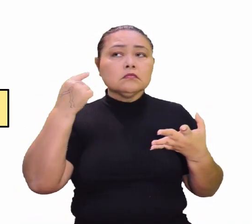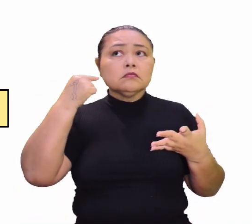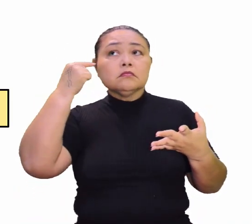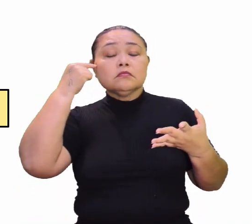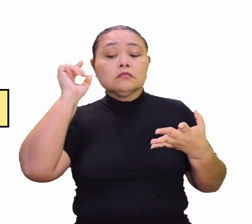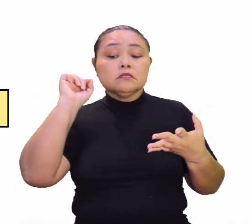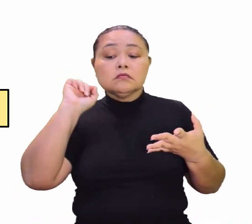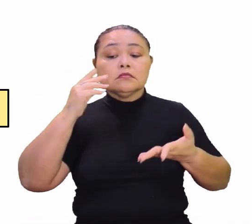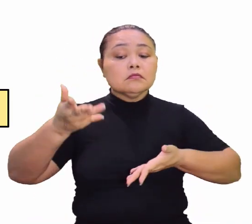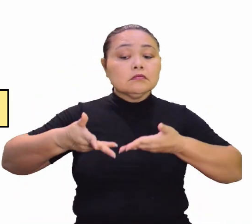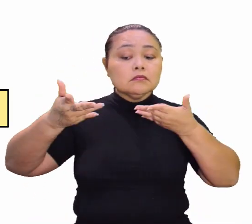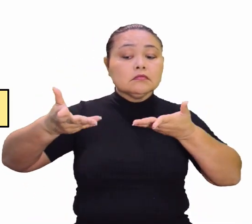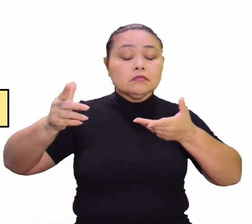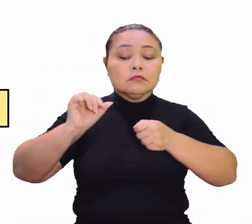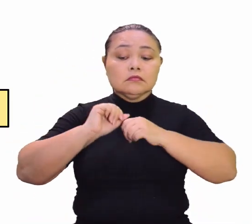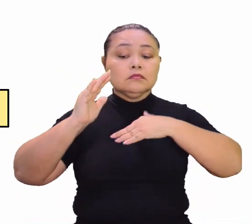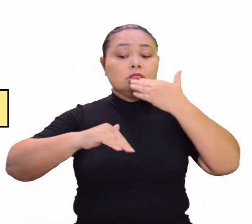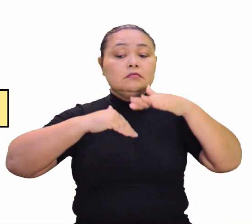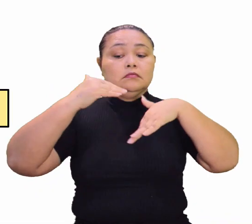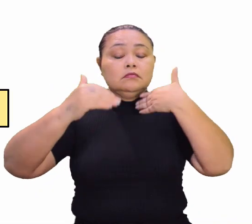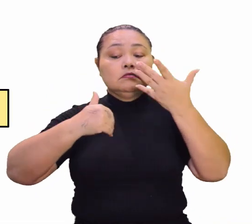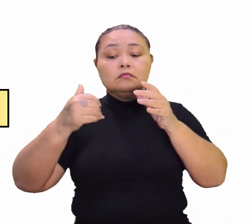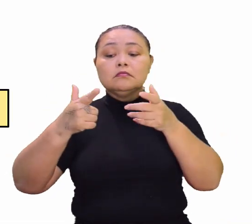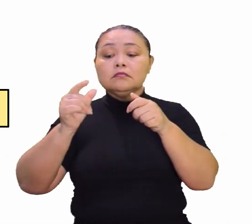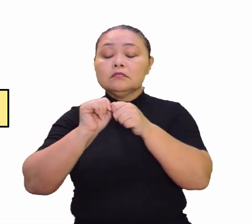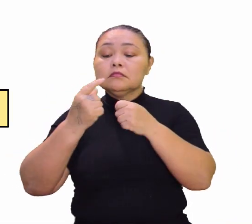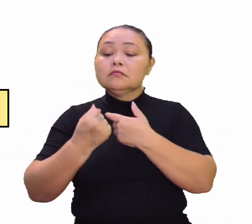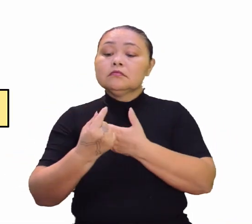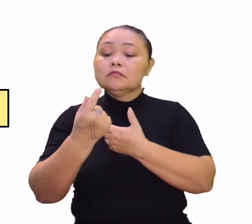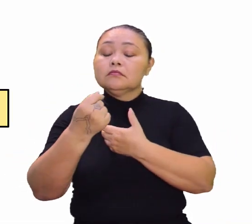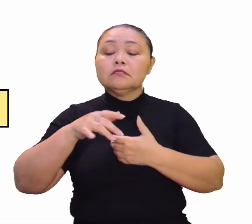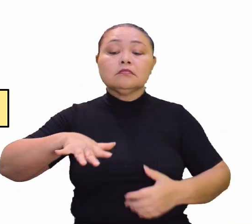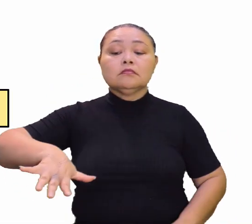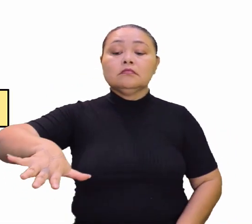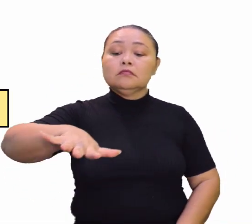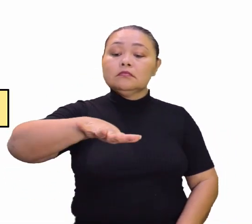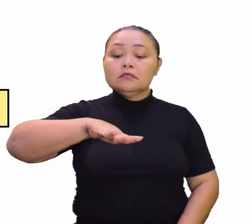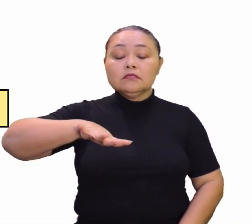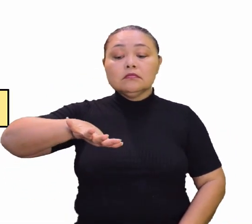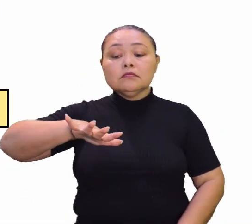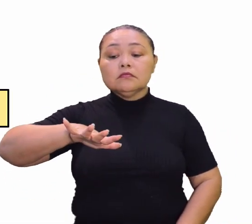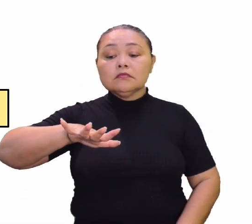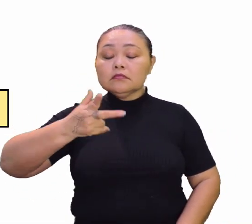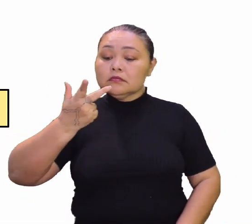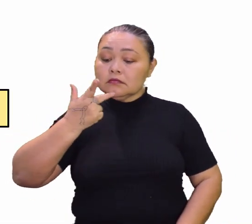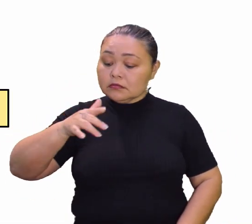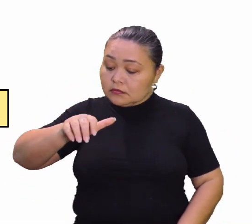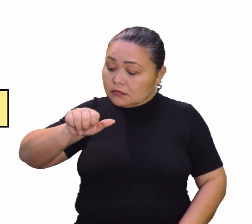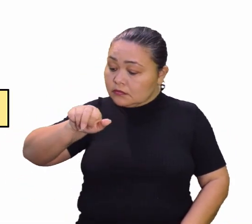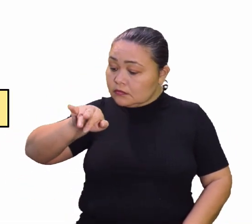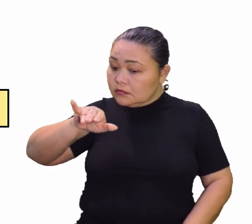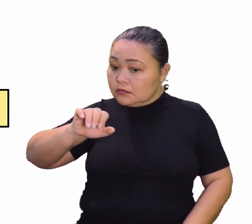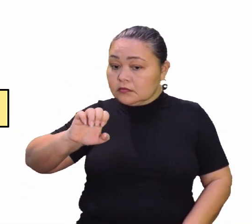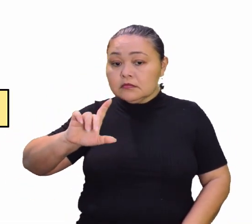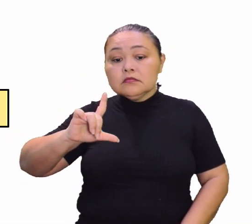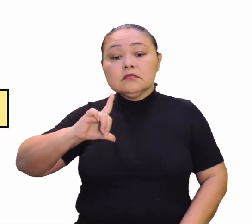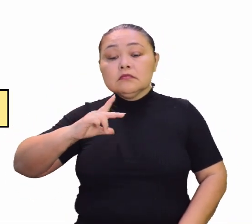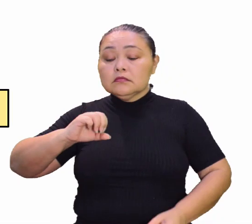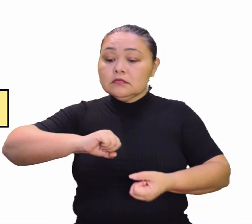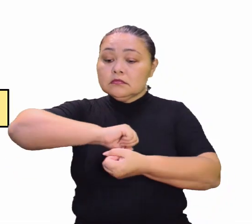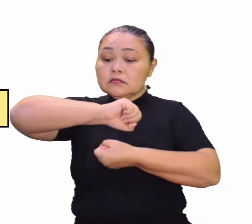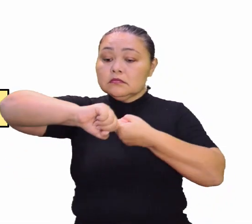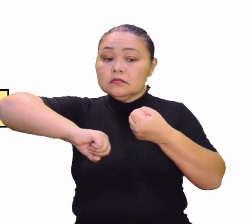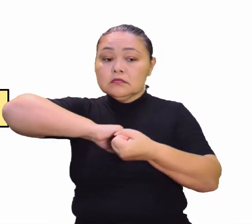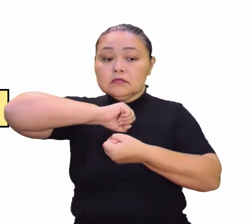gente vai promover o desenvolvimento, o crescimento econômico de uma área. Quando a gente fala de forma sustentável,